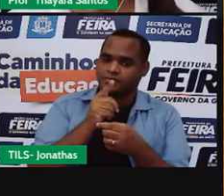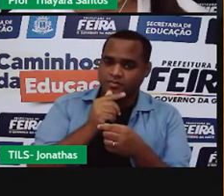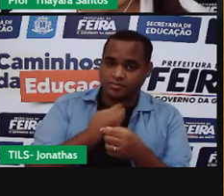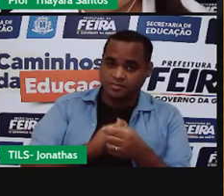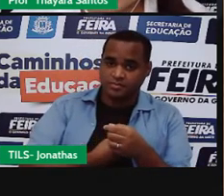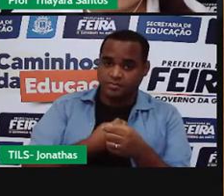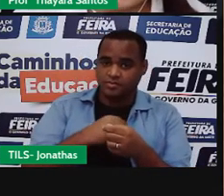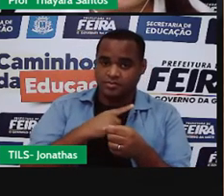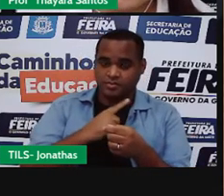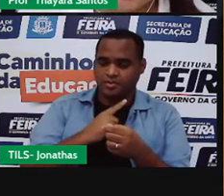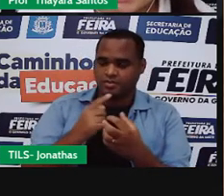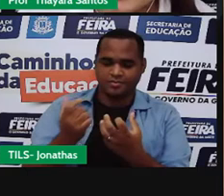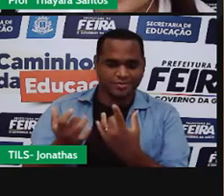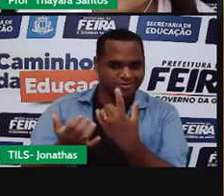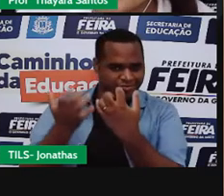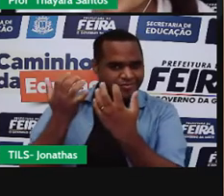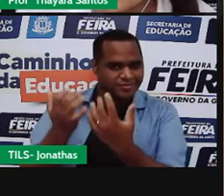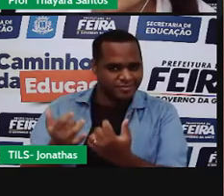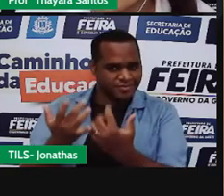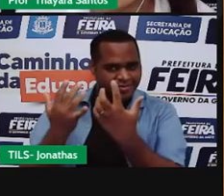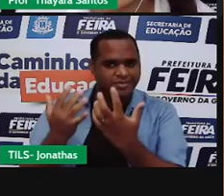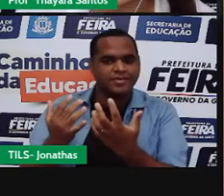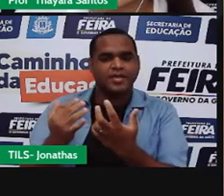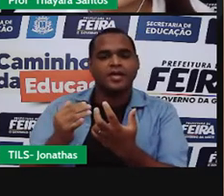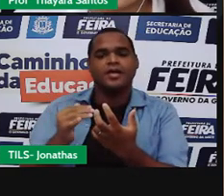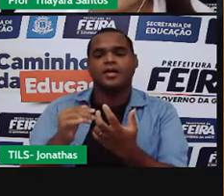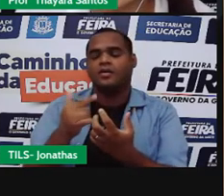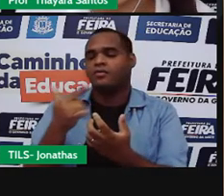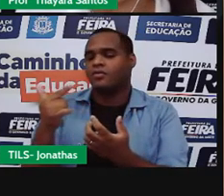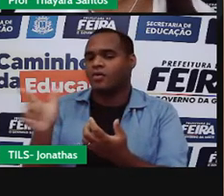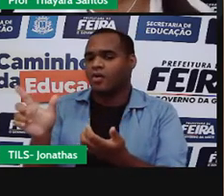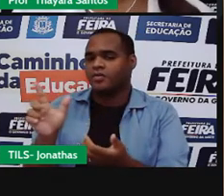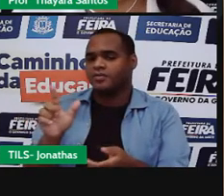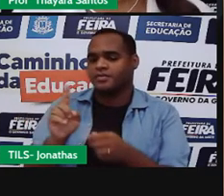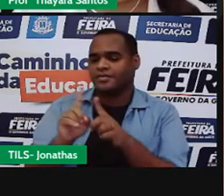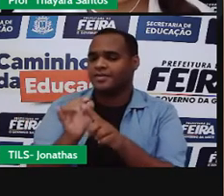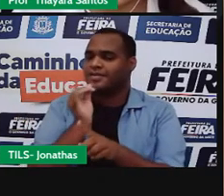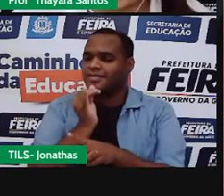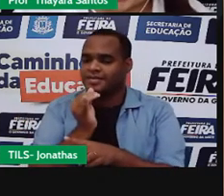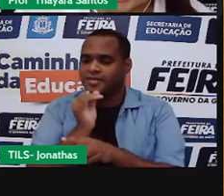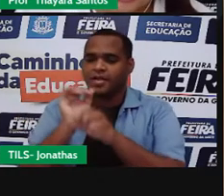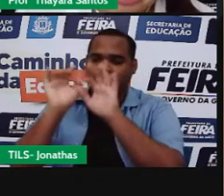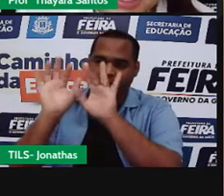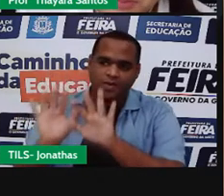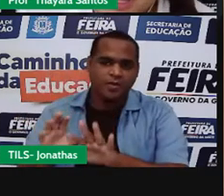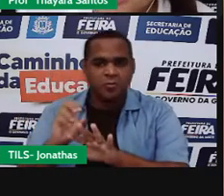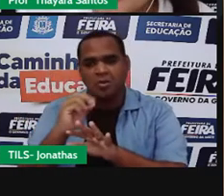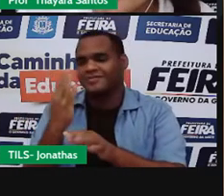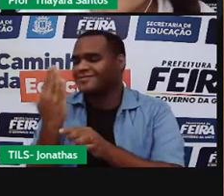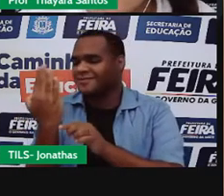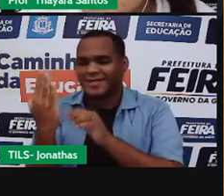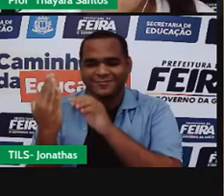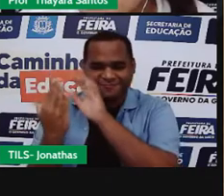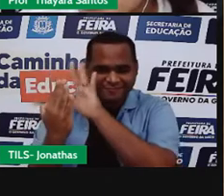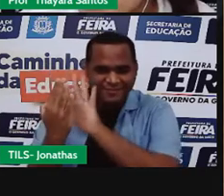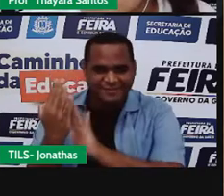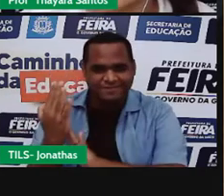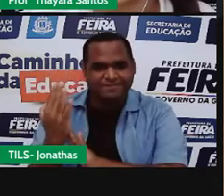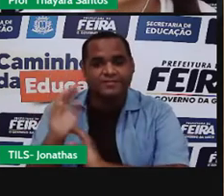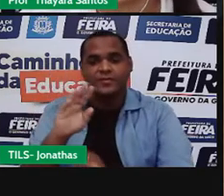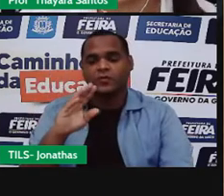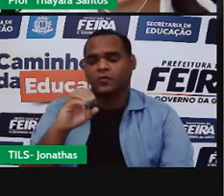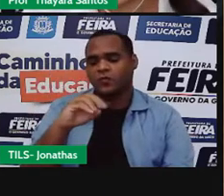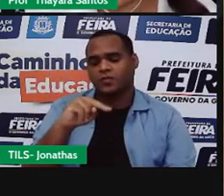gasoso. Então, é uma sublimação. E o exemplo do box do banheiro, que também acontece com a janela e com o espelho, é a própria